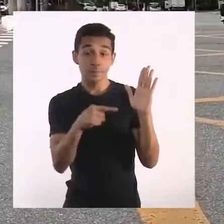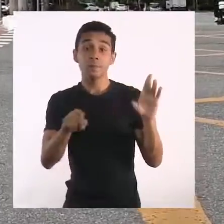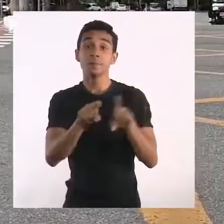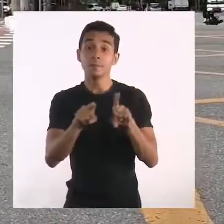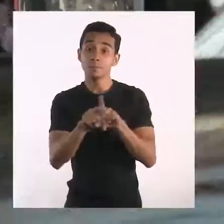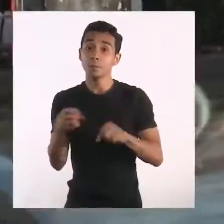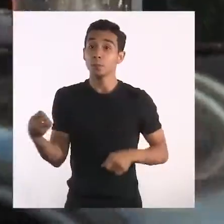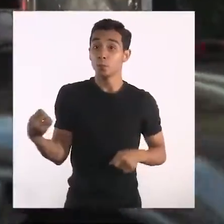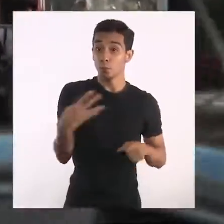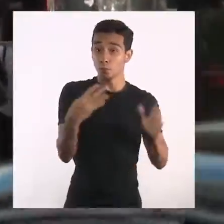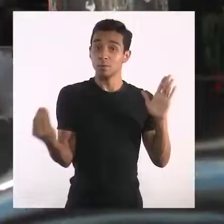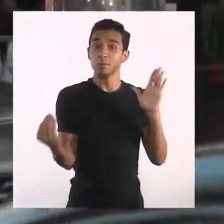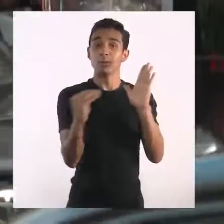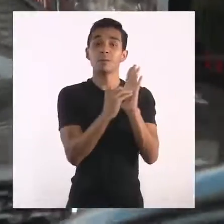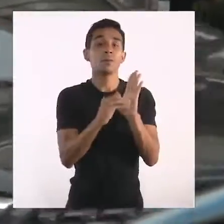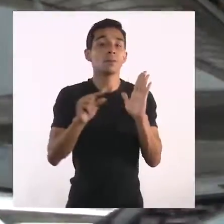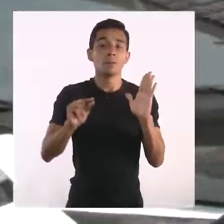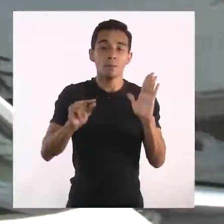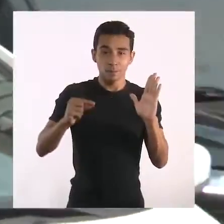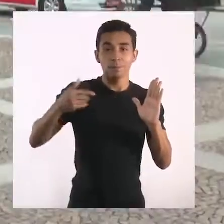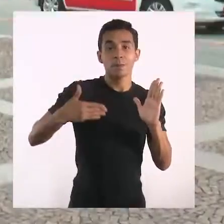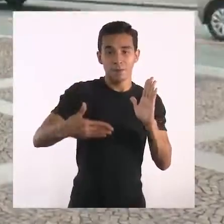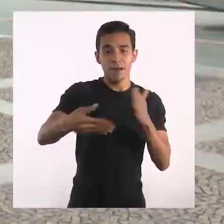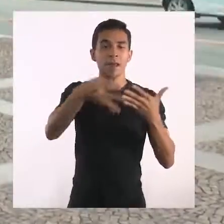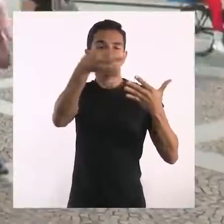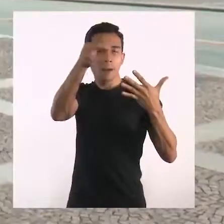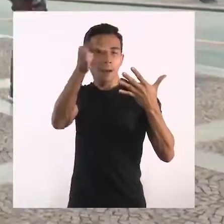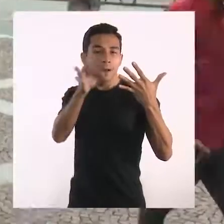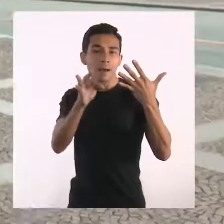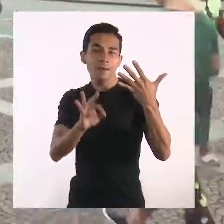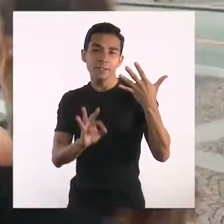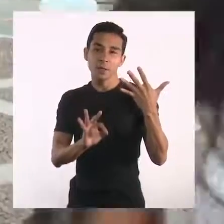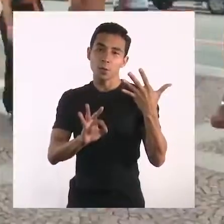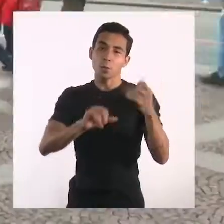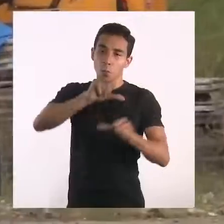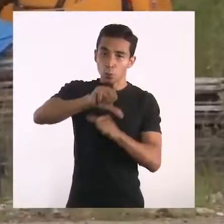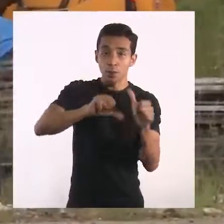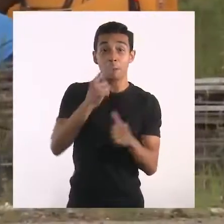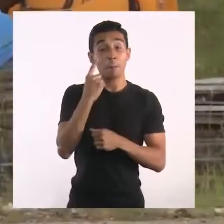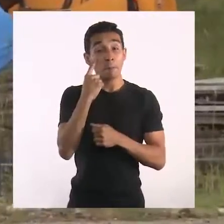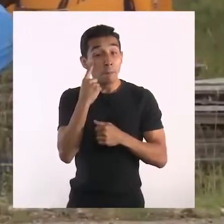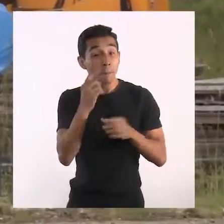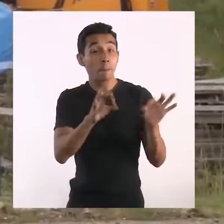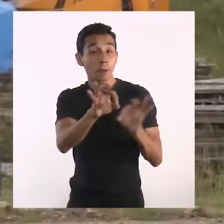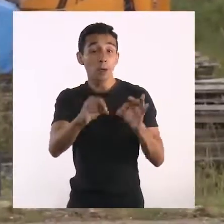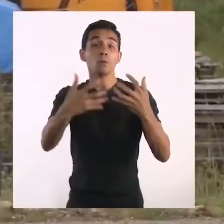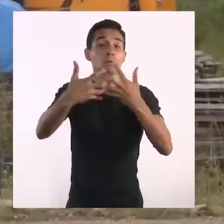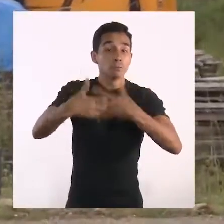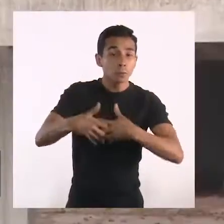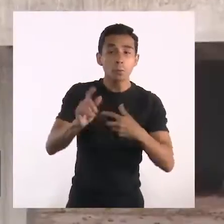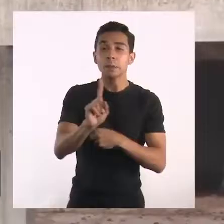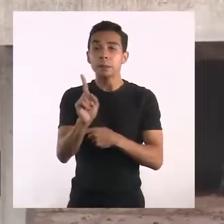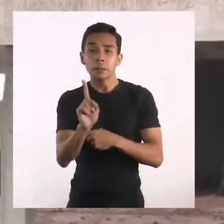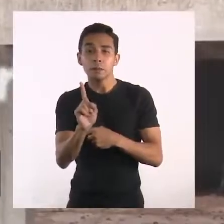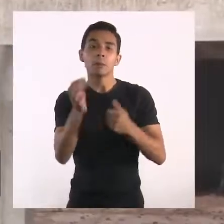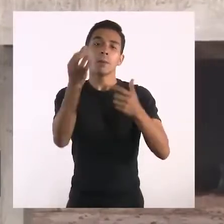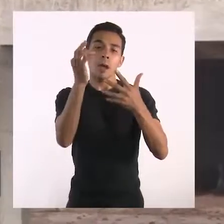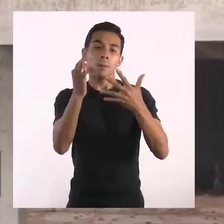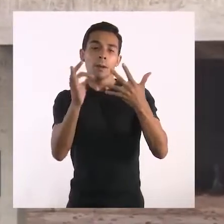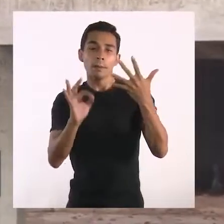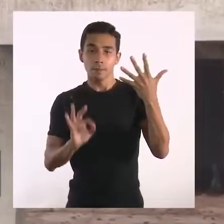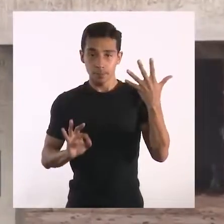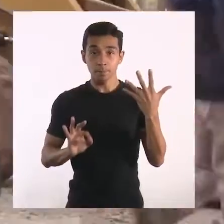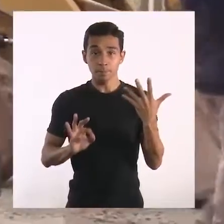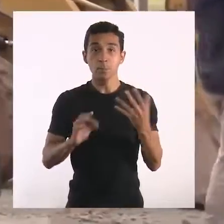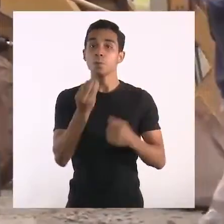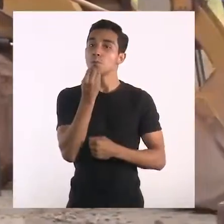diretor. Além disso, o próprio plano diretor trouxe uma grande inovação, a previsão de uma revisão intermediária para avaliar